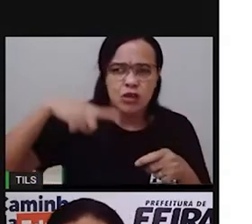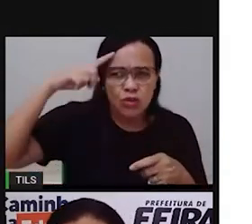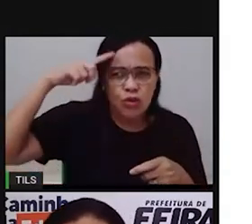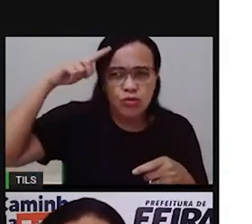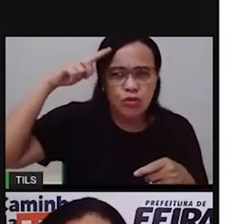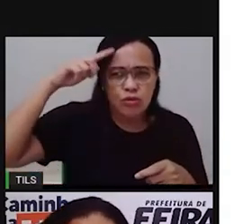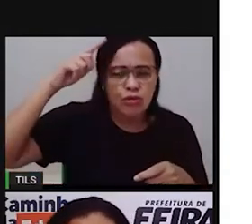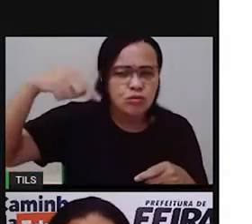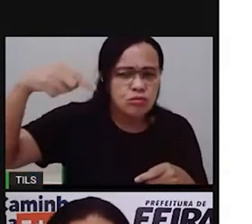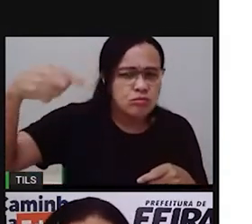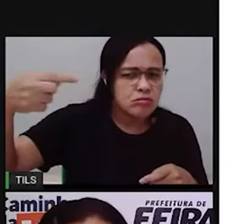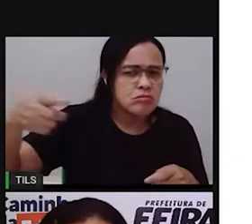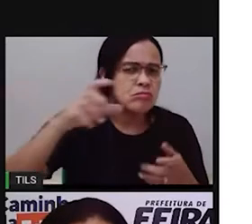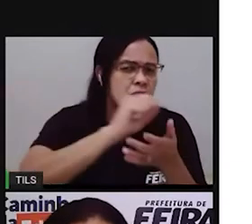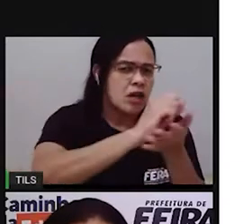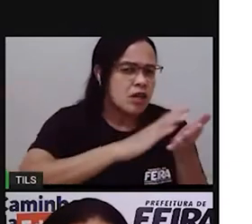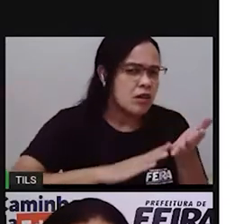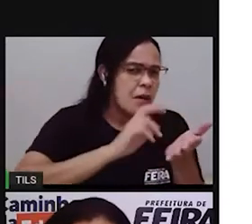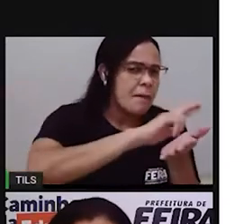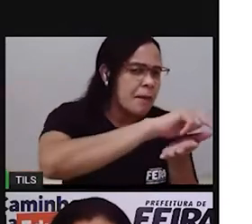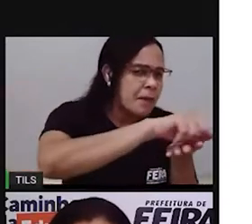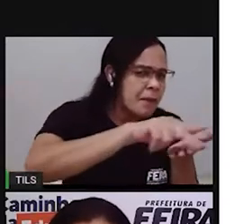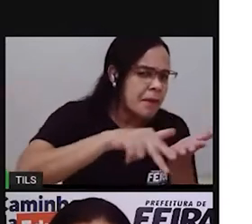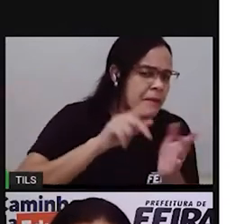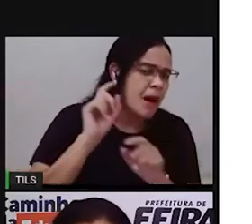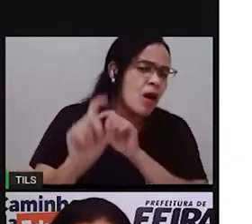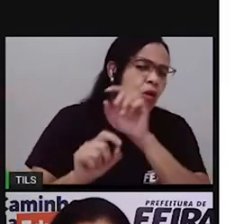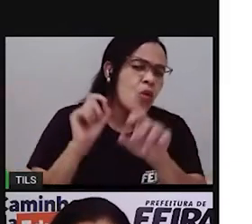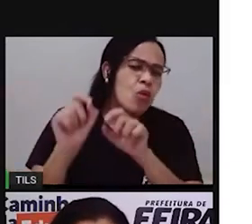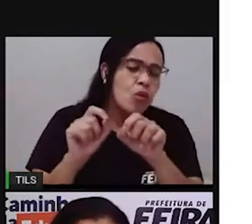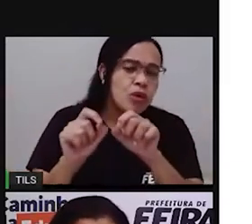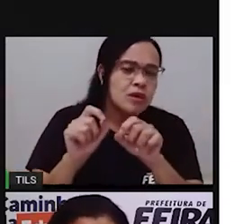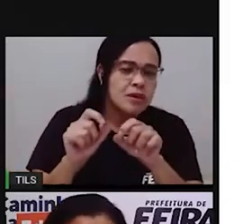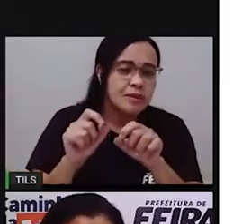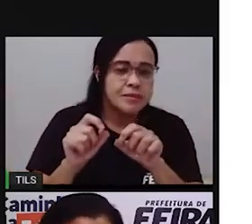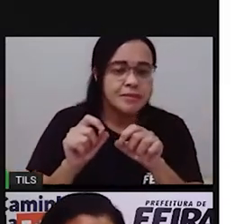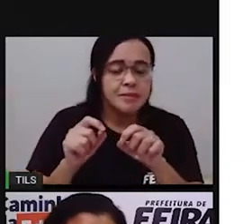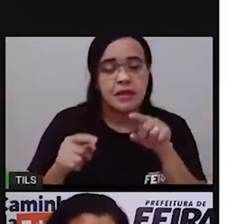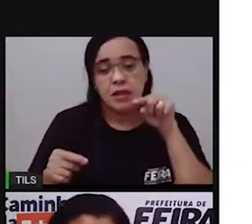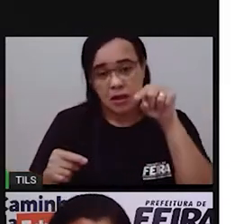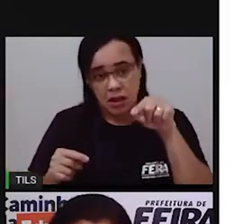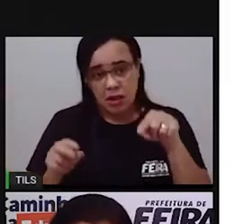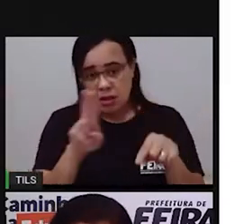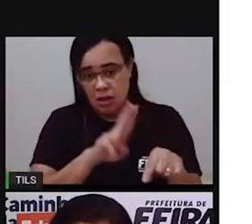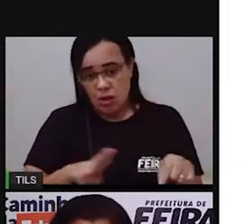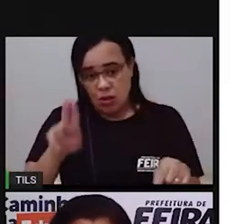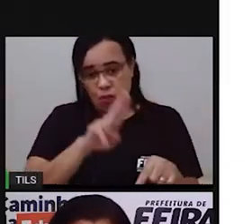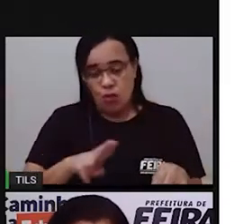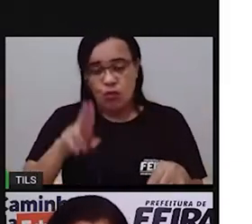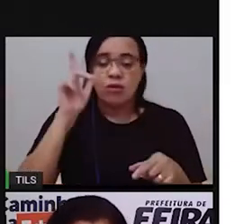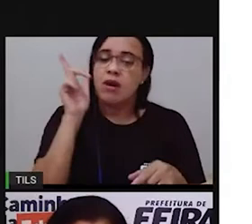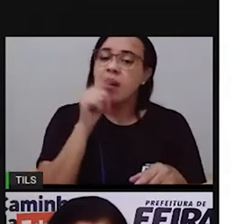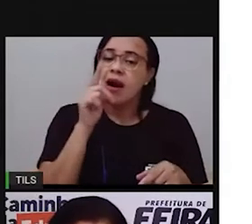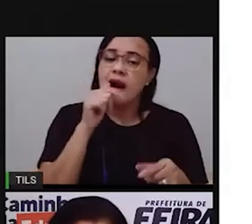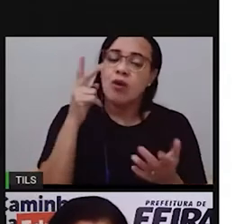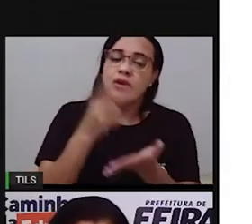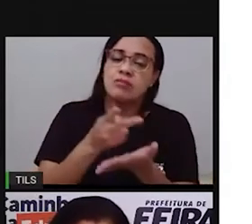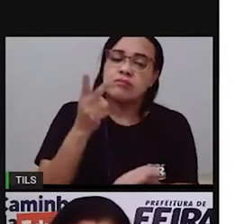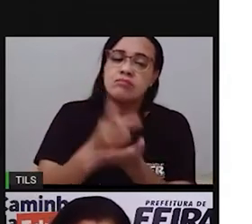Que atividades são essas? Onde você usa a água aí na sua casa?